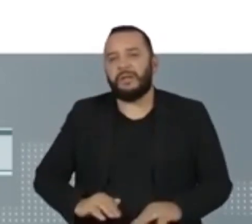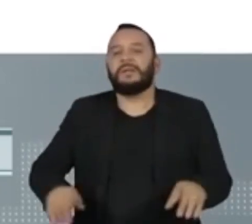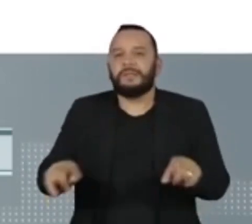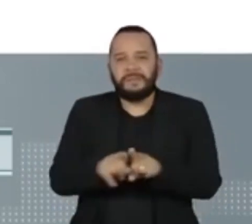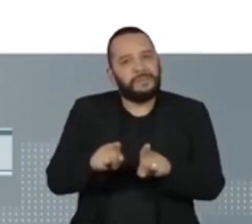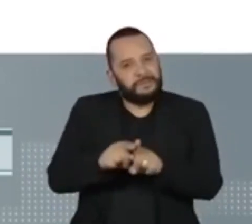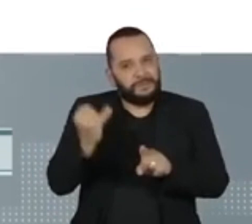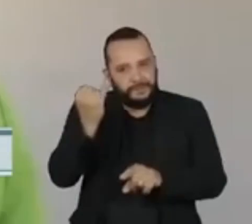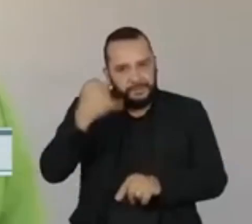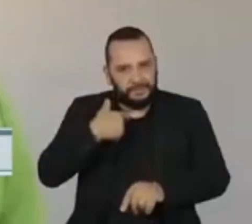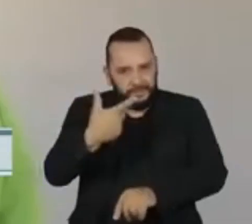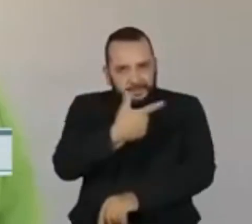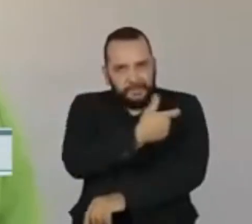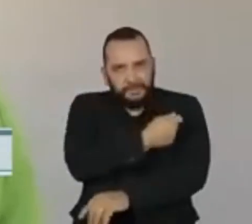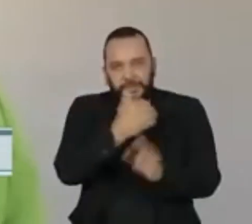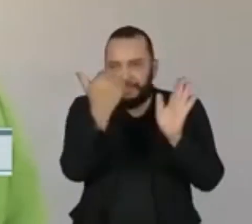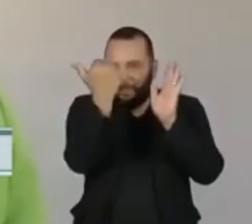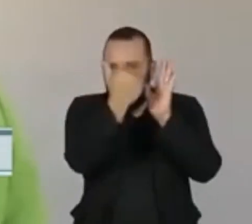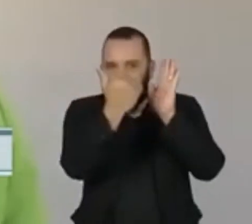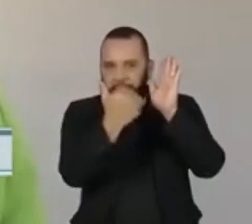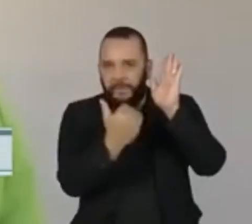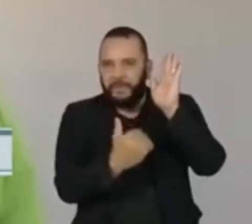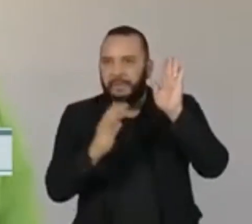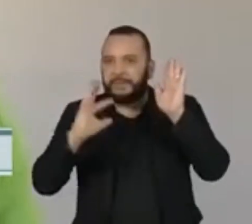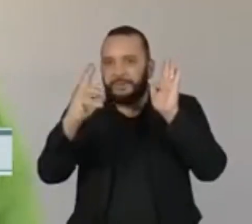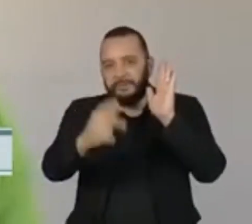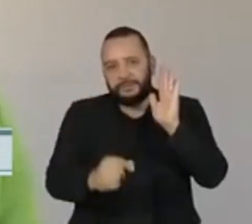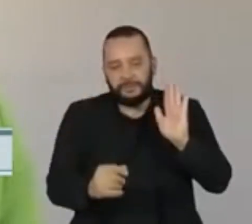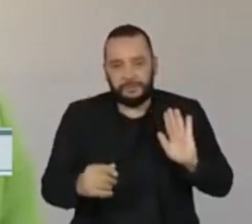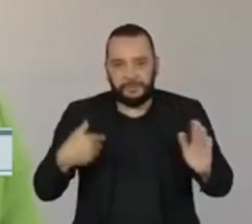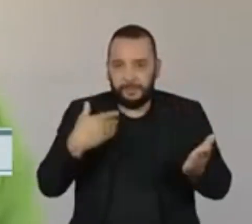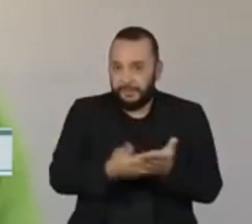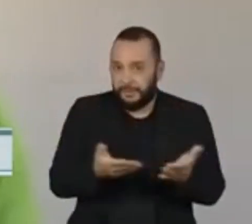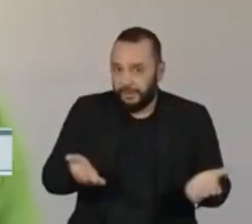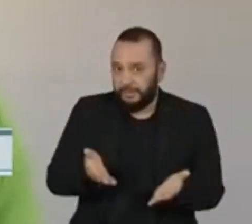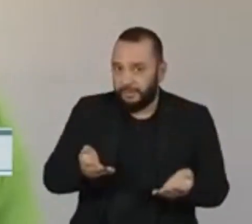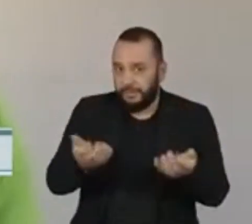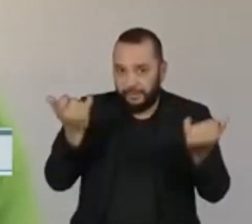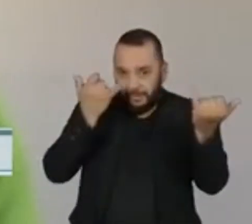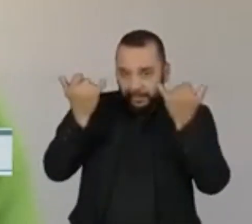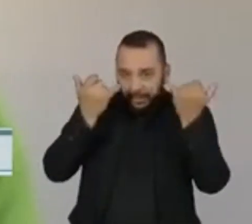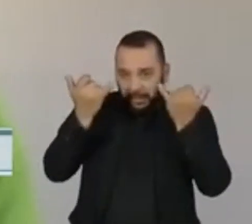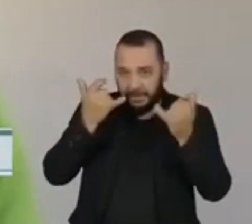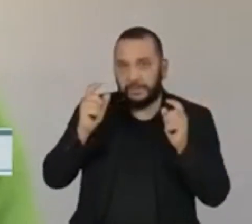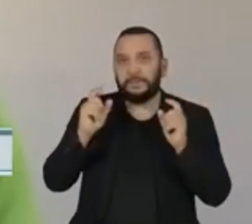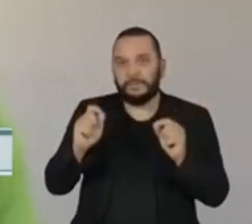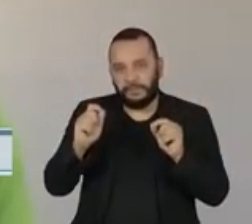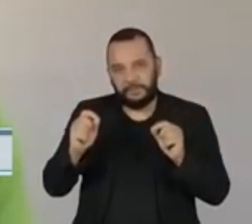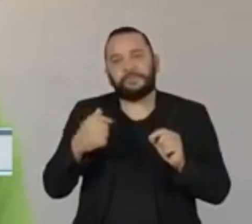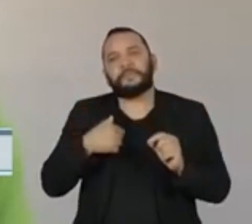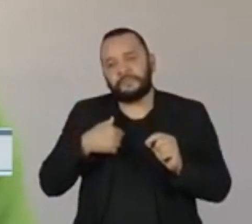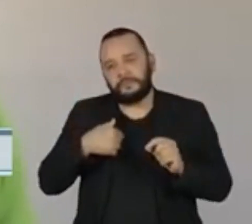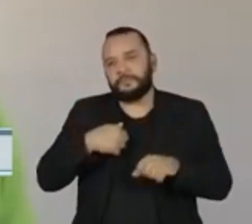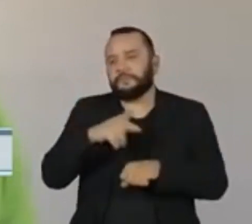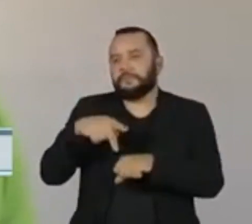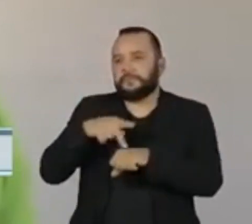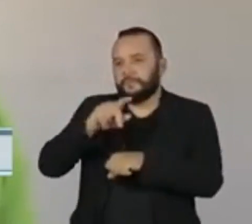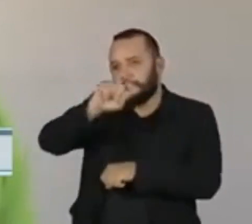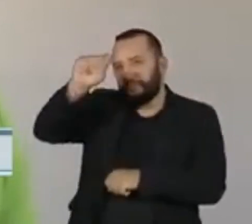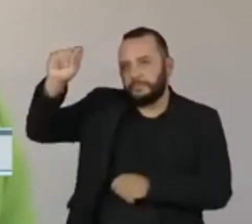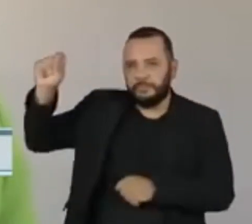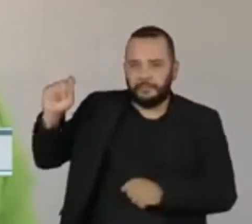de vacinação em dia. Até o momento, as informações que nós temos de organismos internacionais,